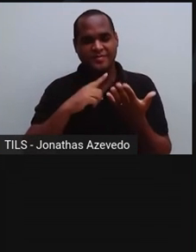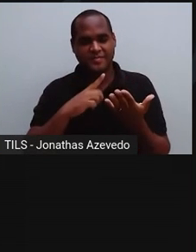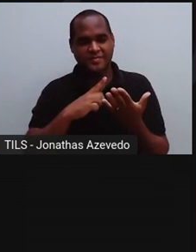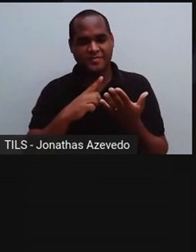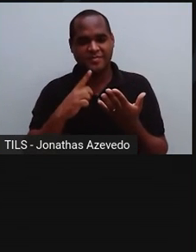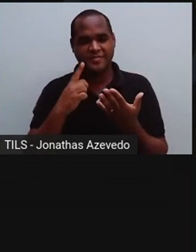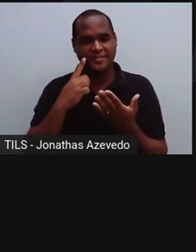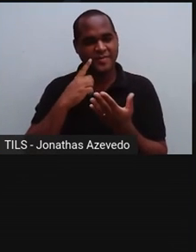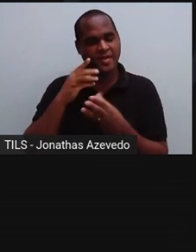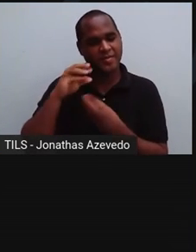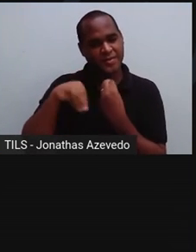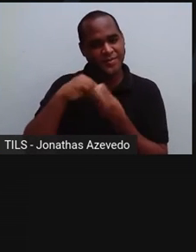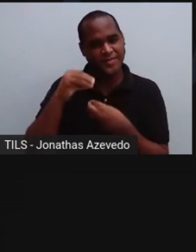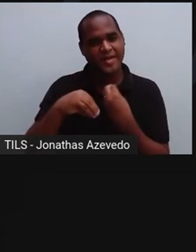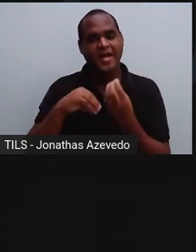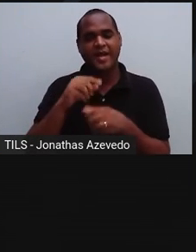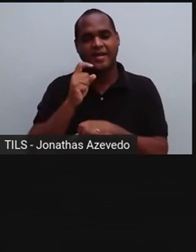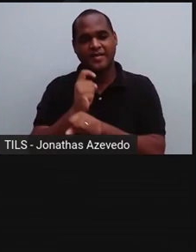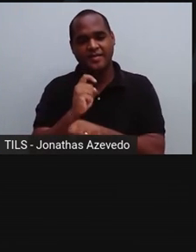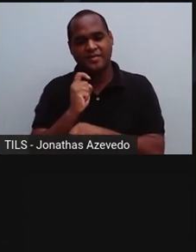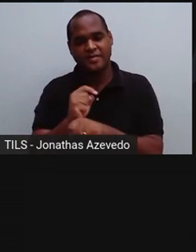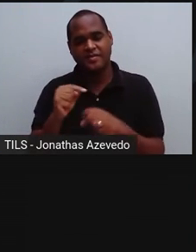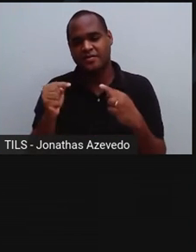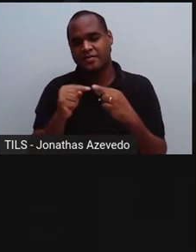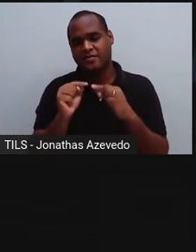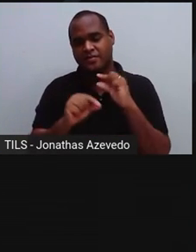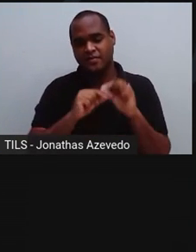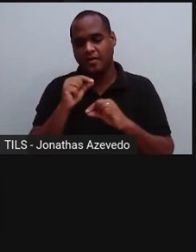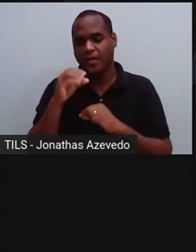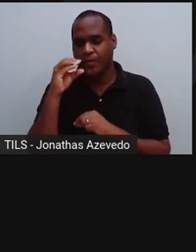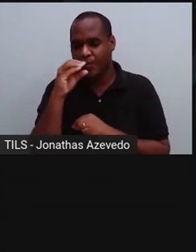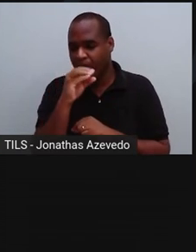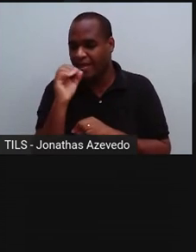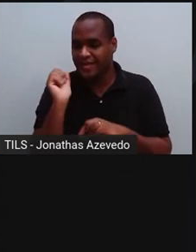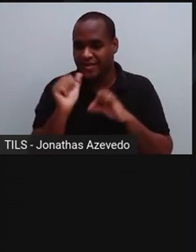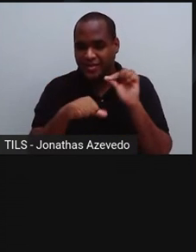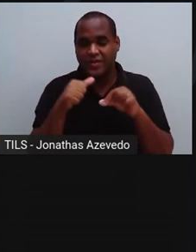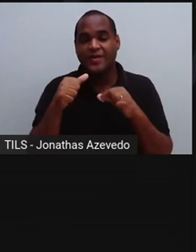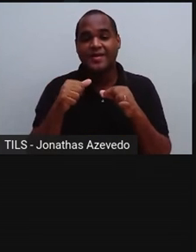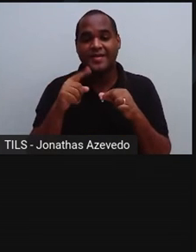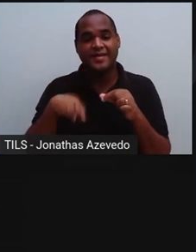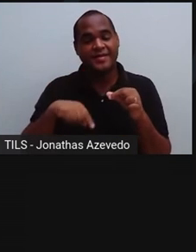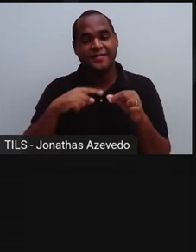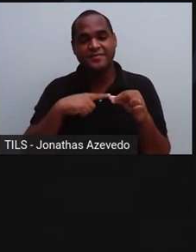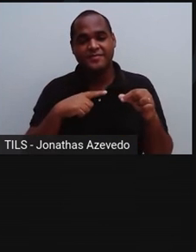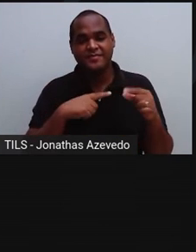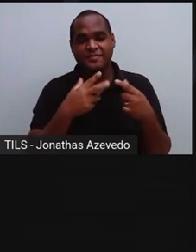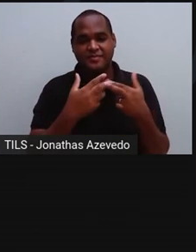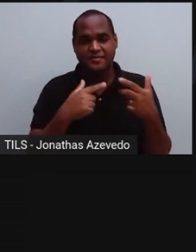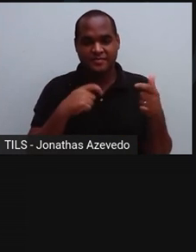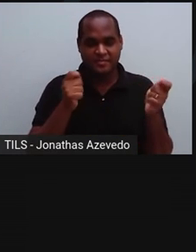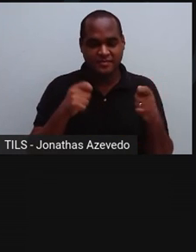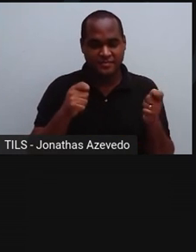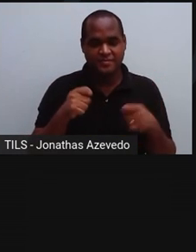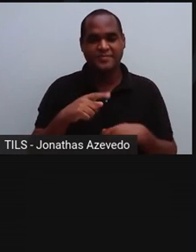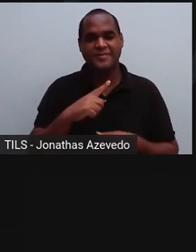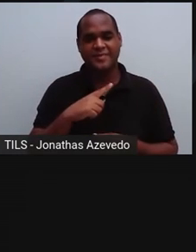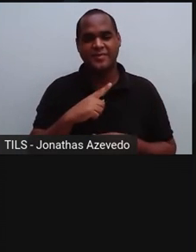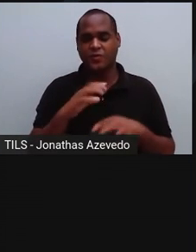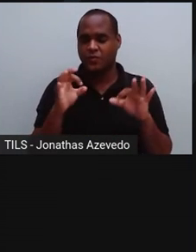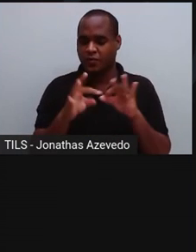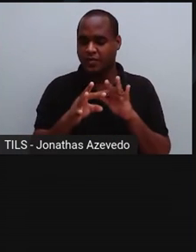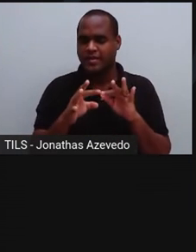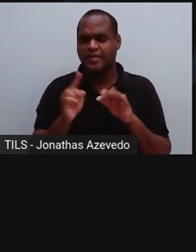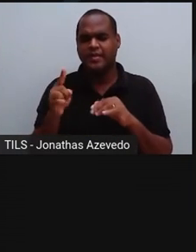mistura sólida é aquecida até que um dos componentes se funda, liquefaça completamente. Se a gente quiser